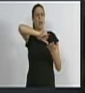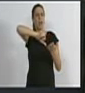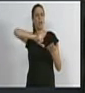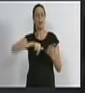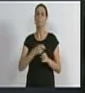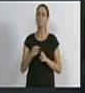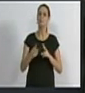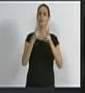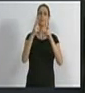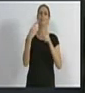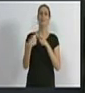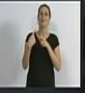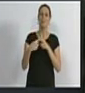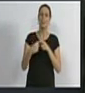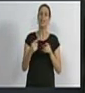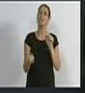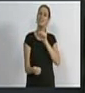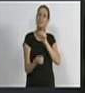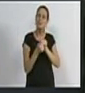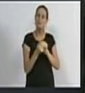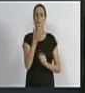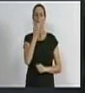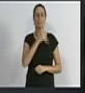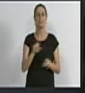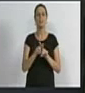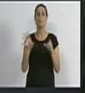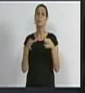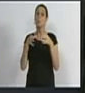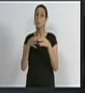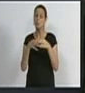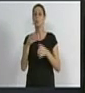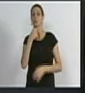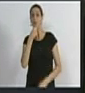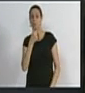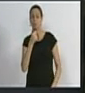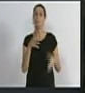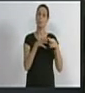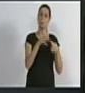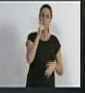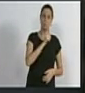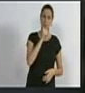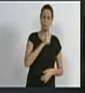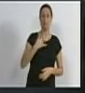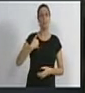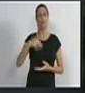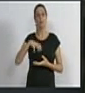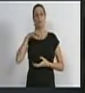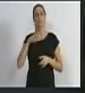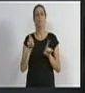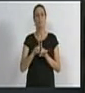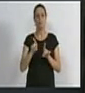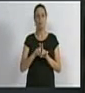Vitória com a criançada, vitória com o time feminino, e o time adulto. E nessa grande parte, eu tive a oportunidade,